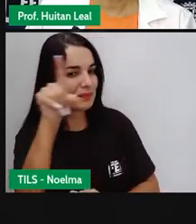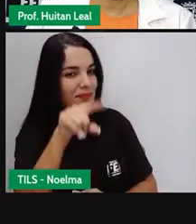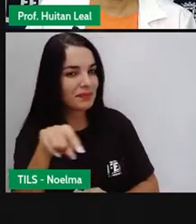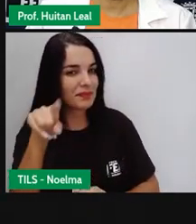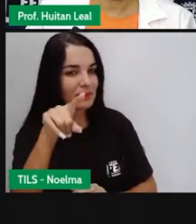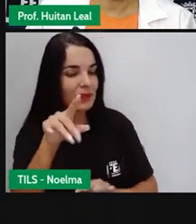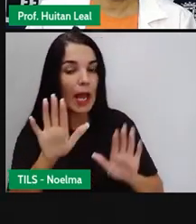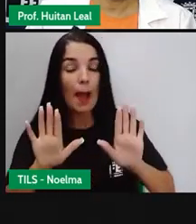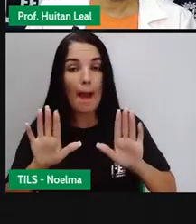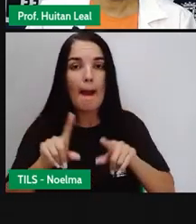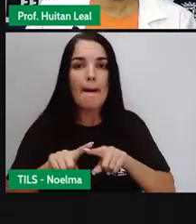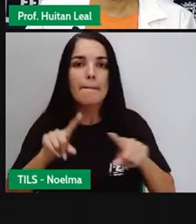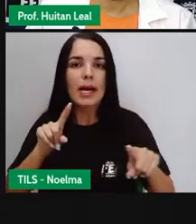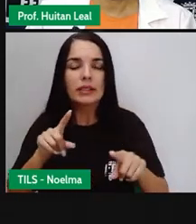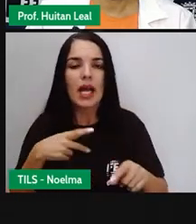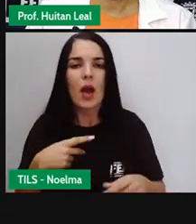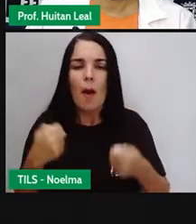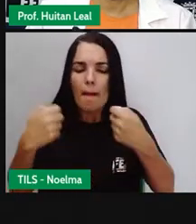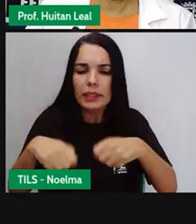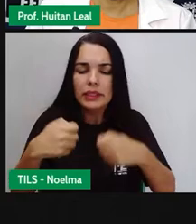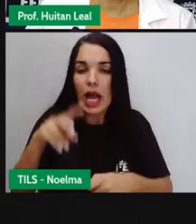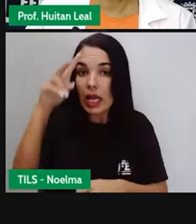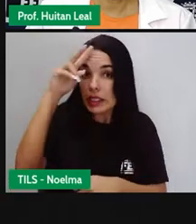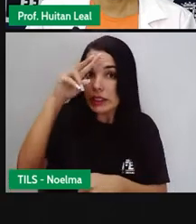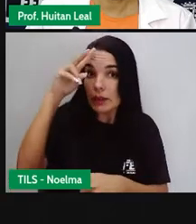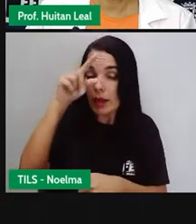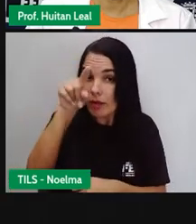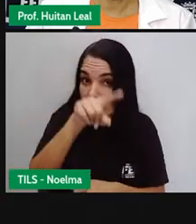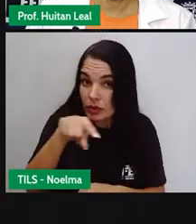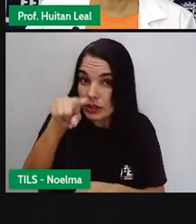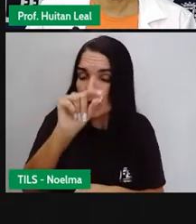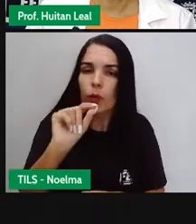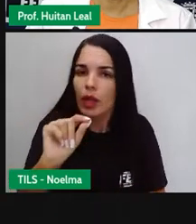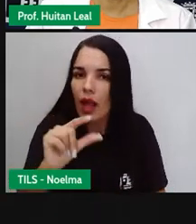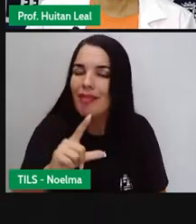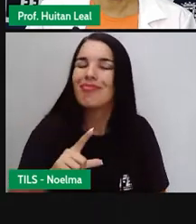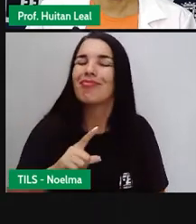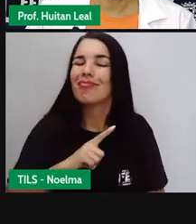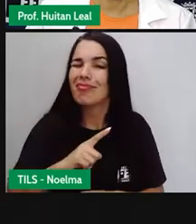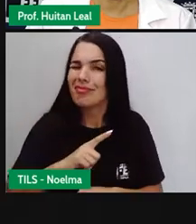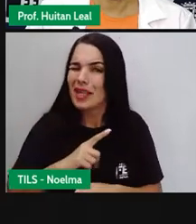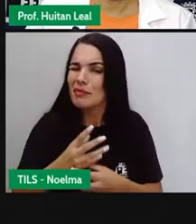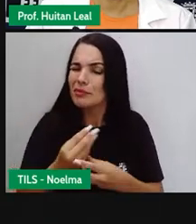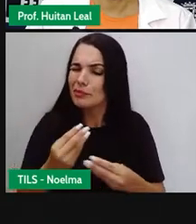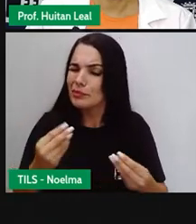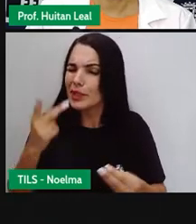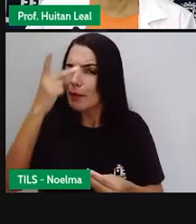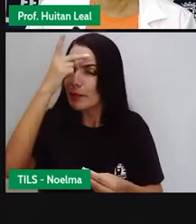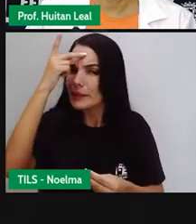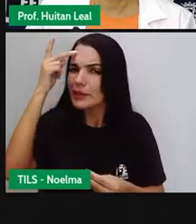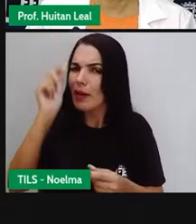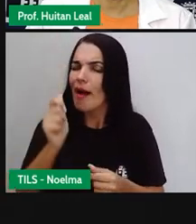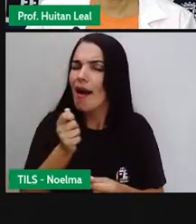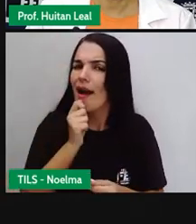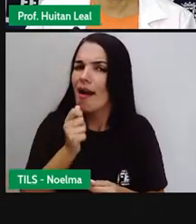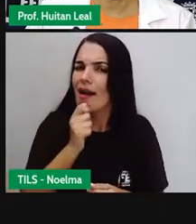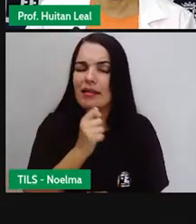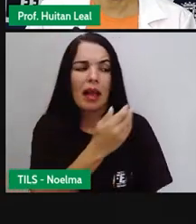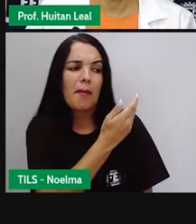infelizmente, existem pessoas que ainda discriminam a população indígena. As pessoas